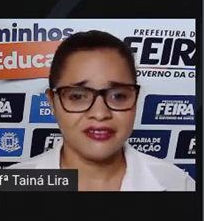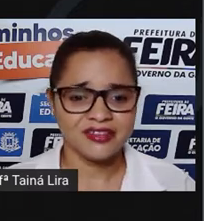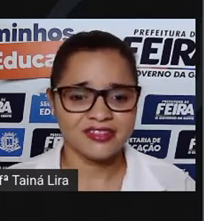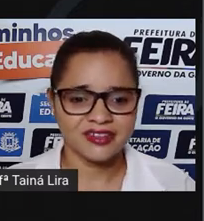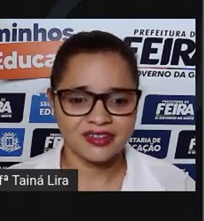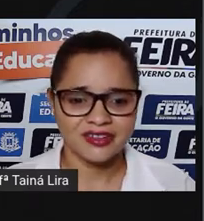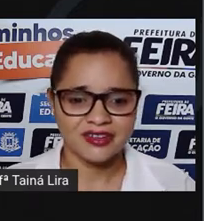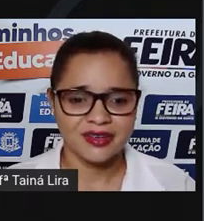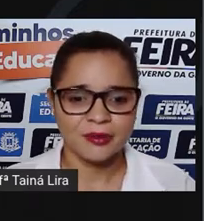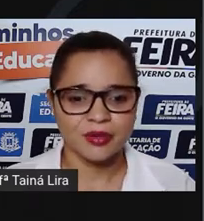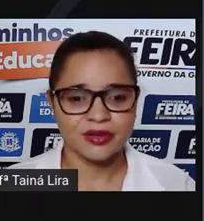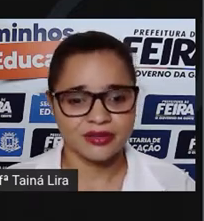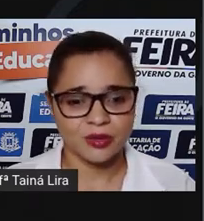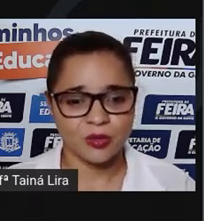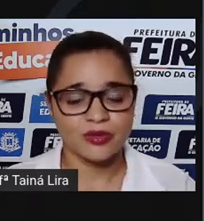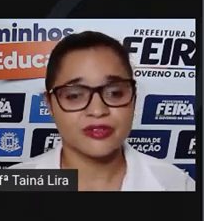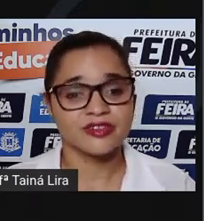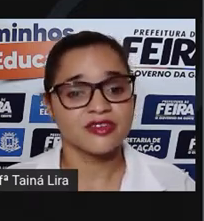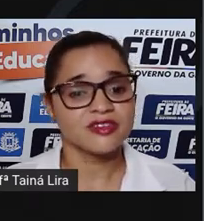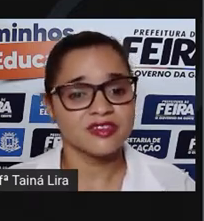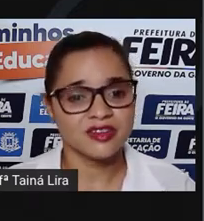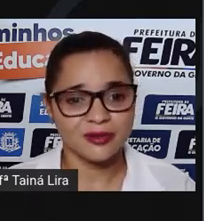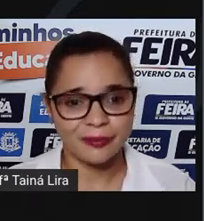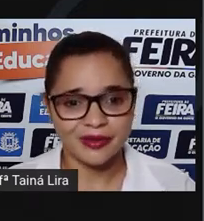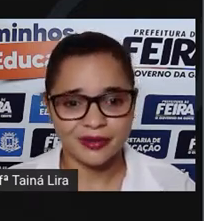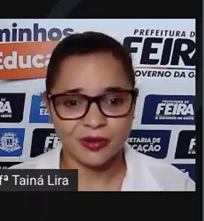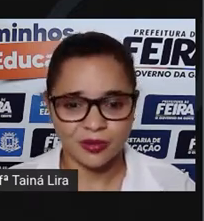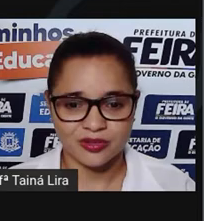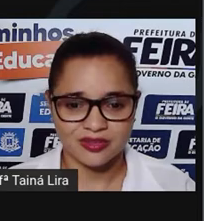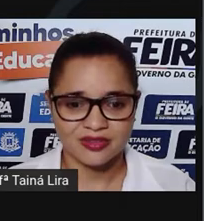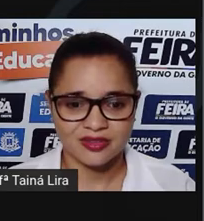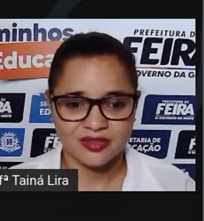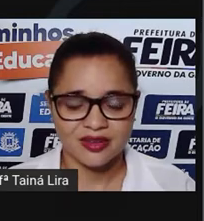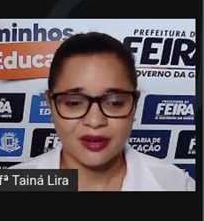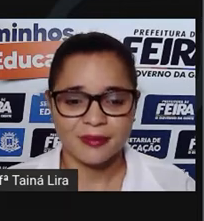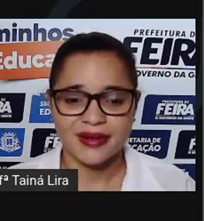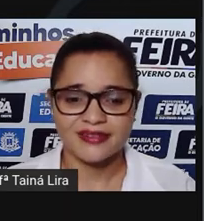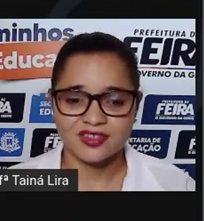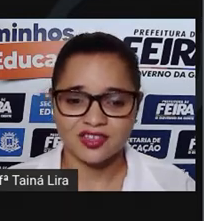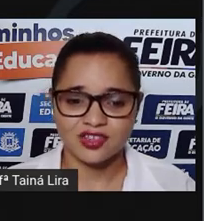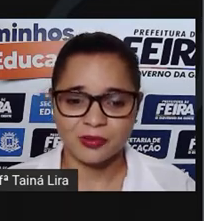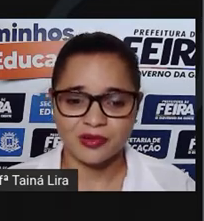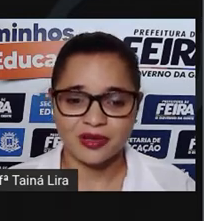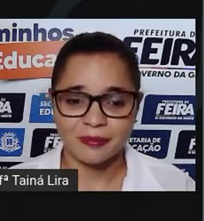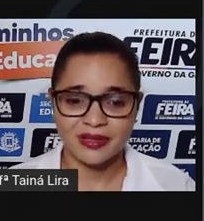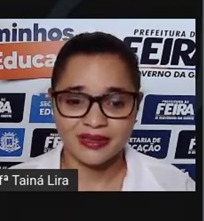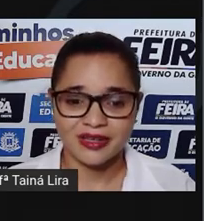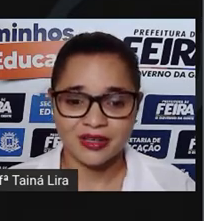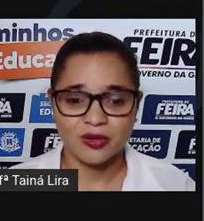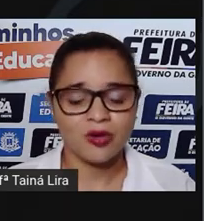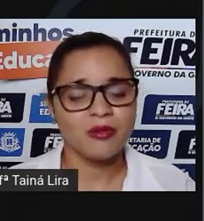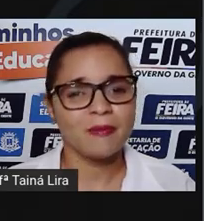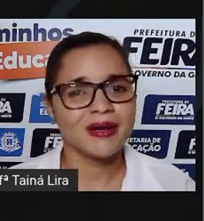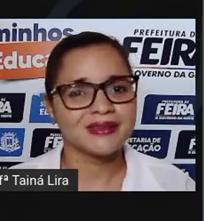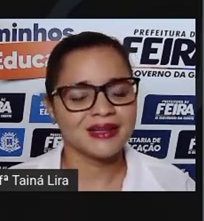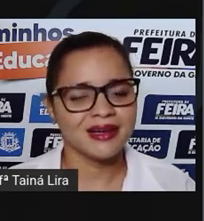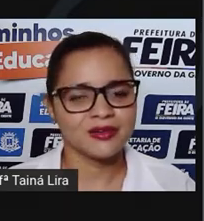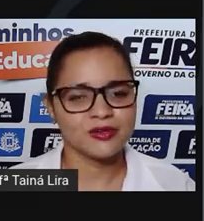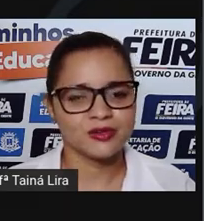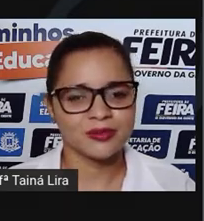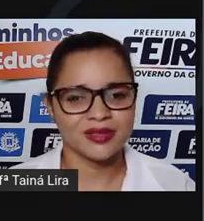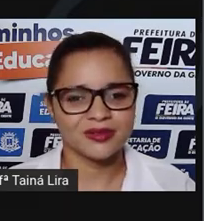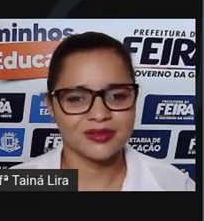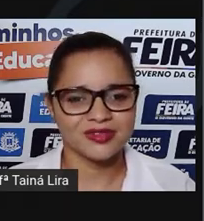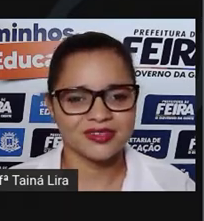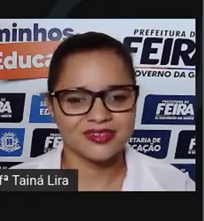Serve sim, porque tem coisas que são perigosas. Mas a gente pode aprender como mandar